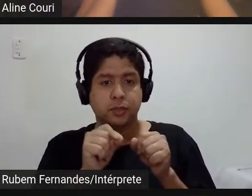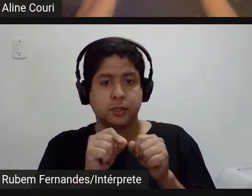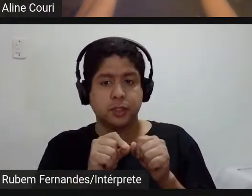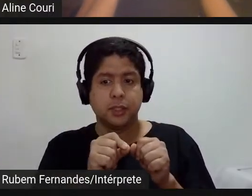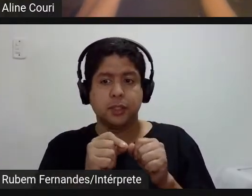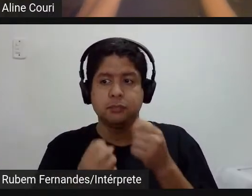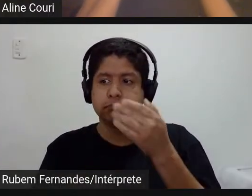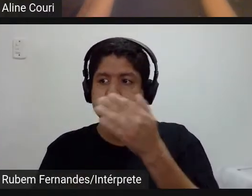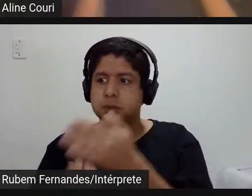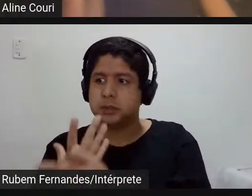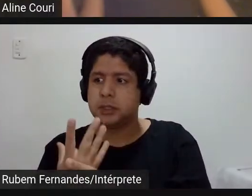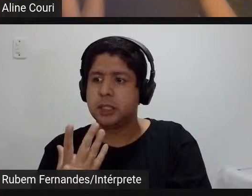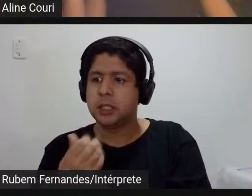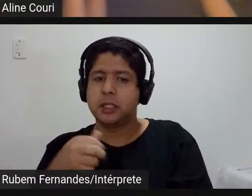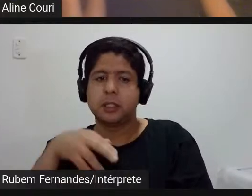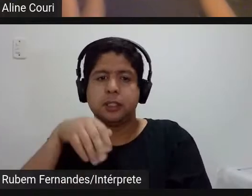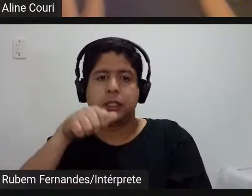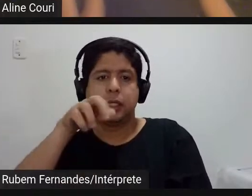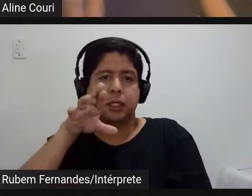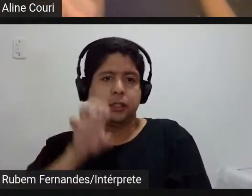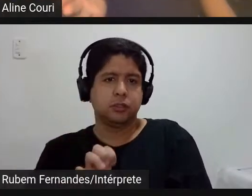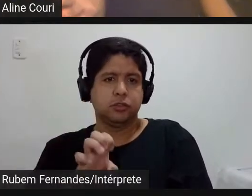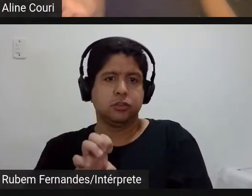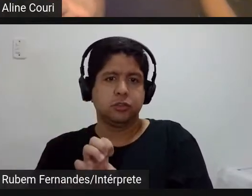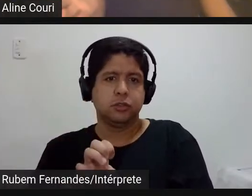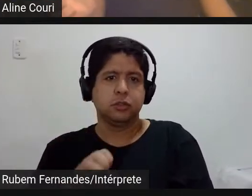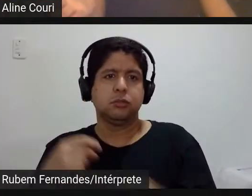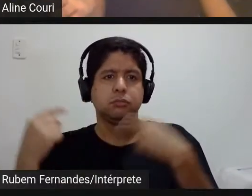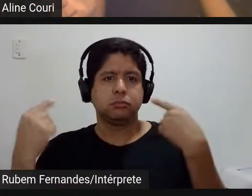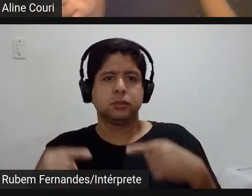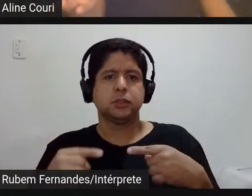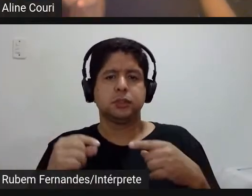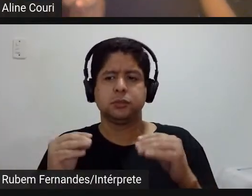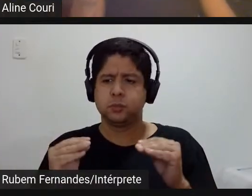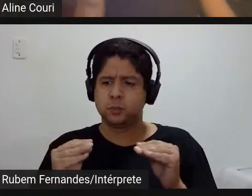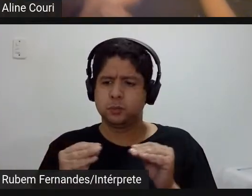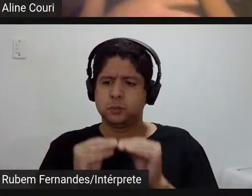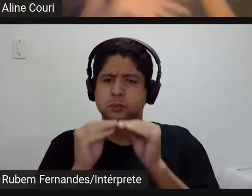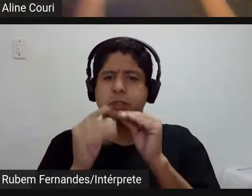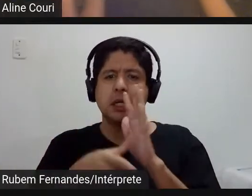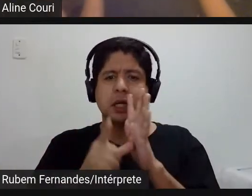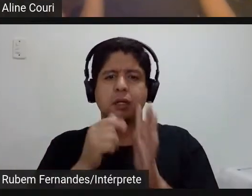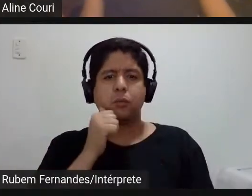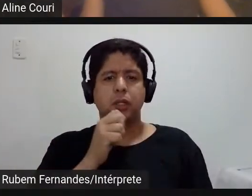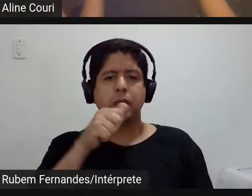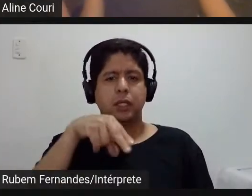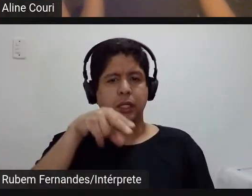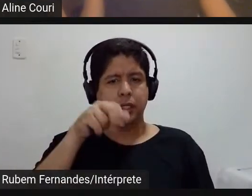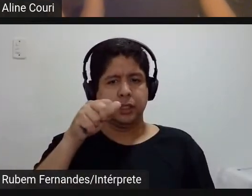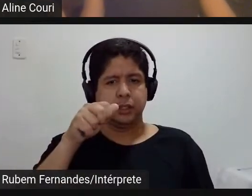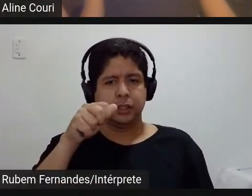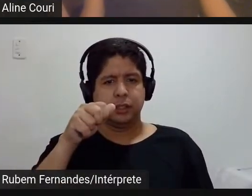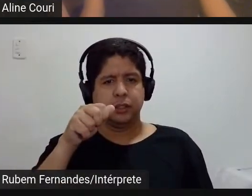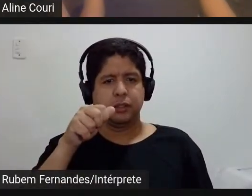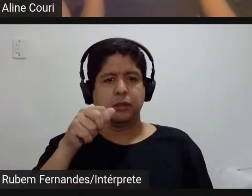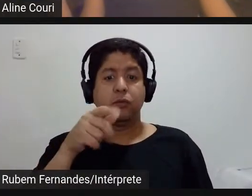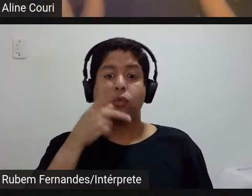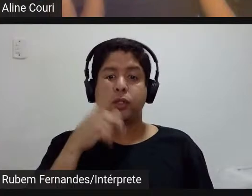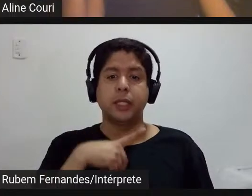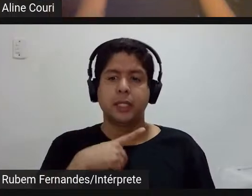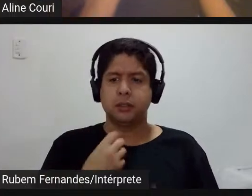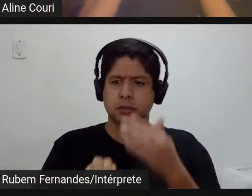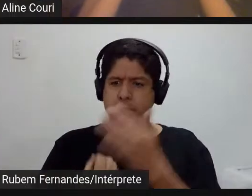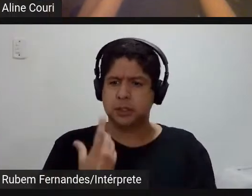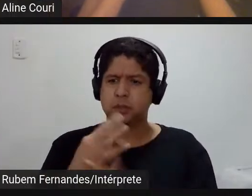viver a arte criar estar sempre e assim complementando o a Ana Beatriz falou todo mundo cria não só o pessoal que está nas